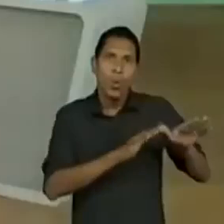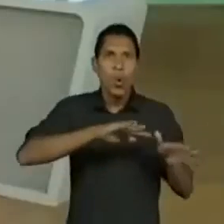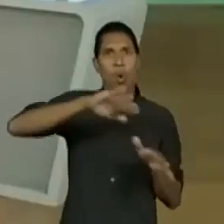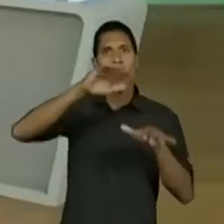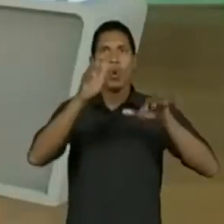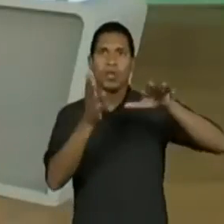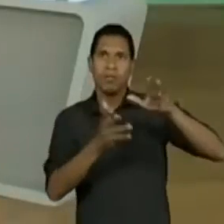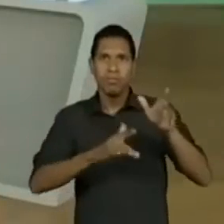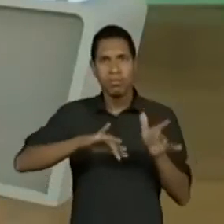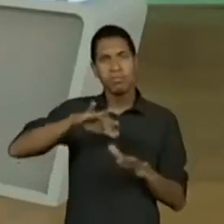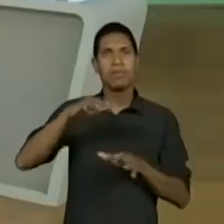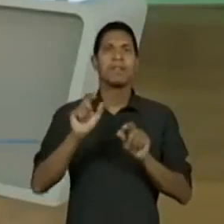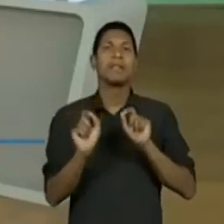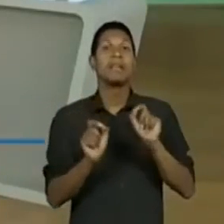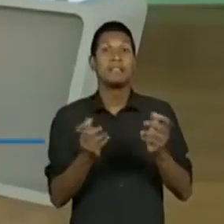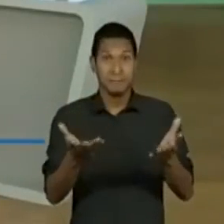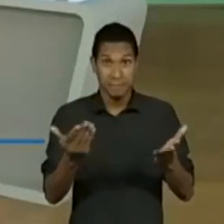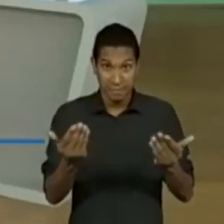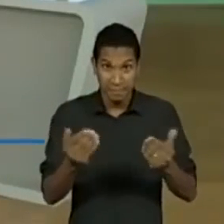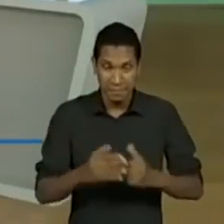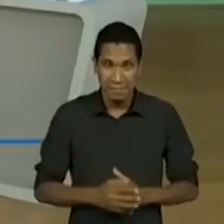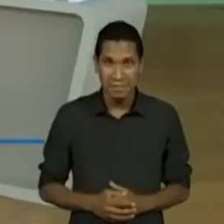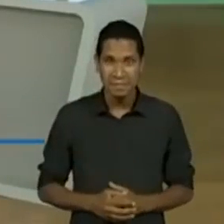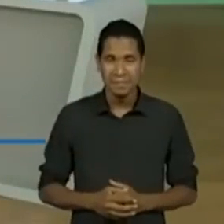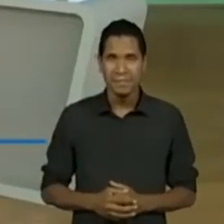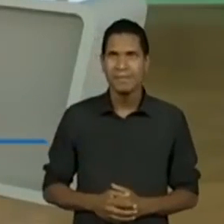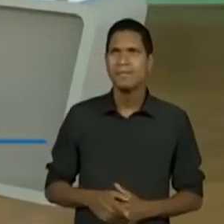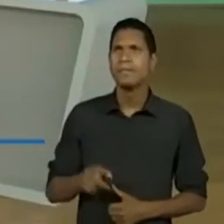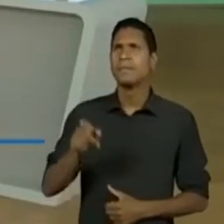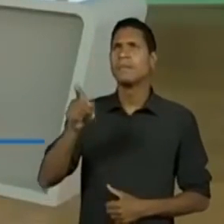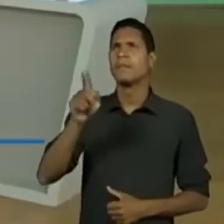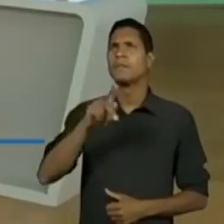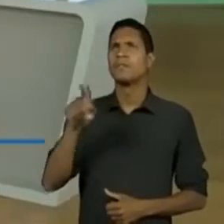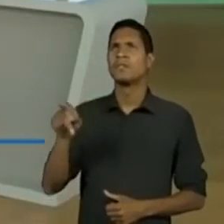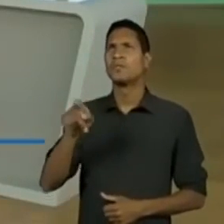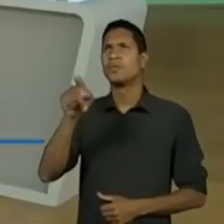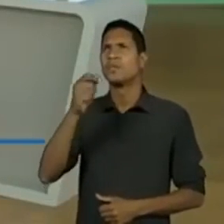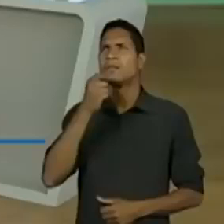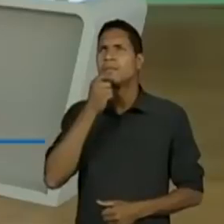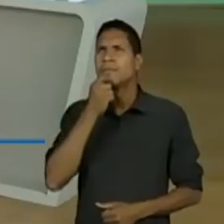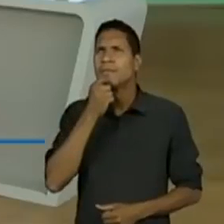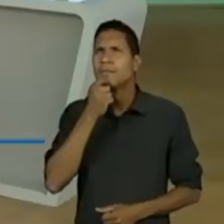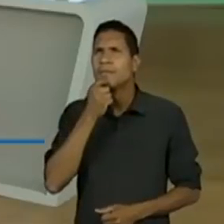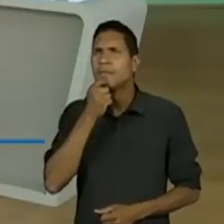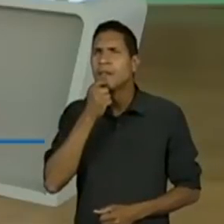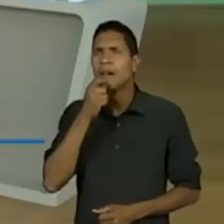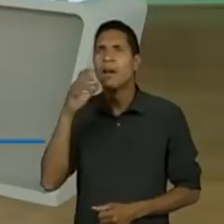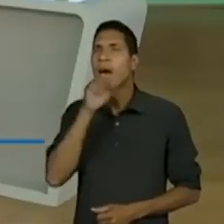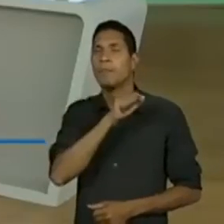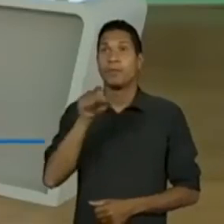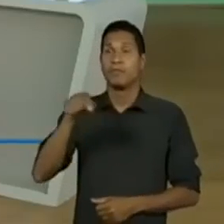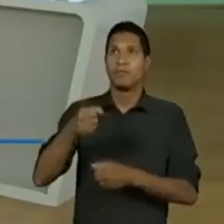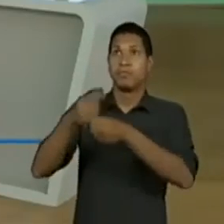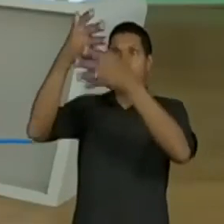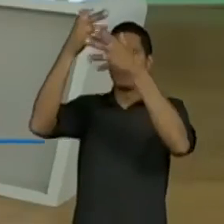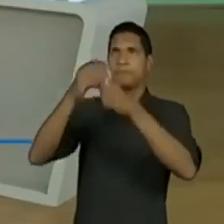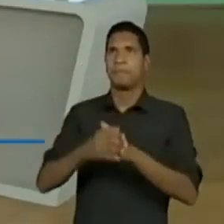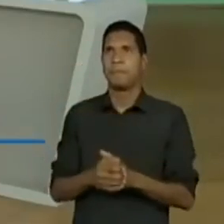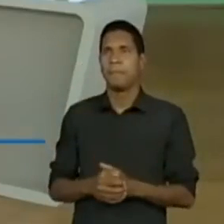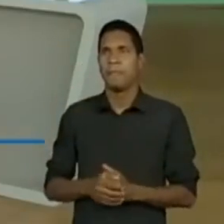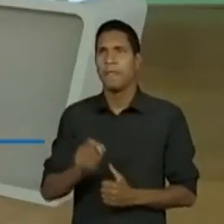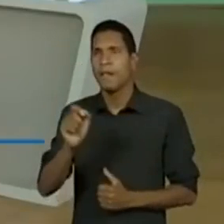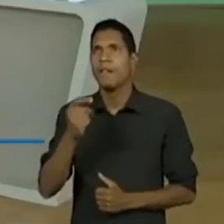Olha, professora, sim, sim, sim, não ri, não li, não deu tempo. Diz que nós somos